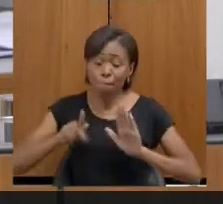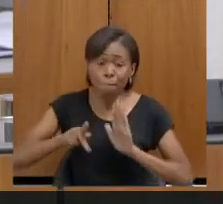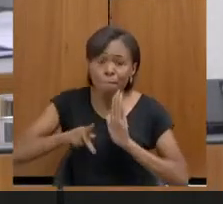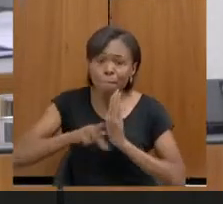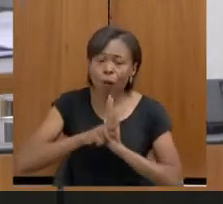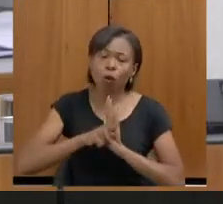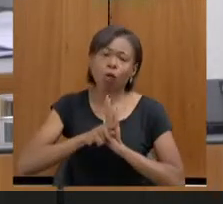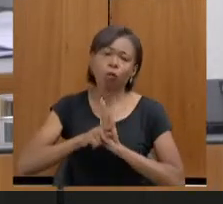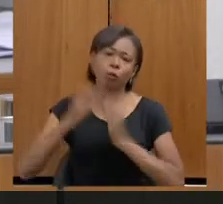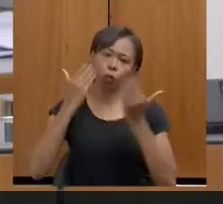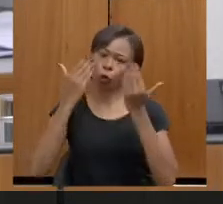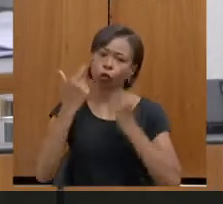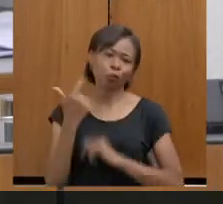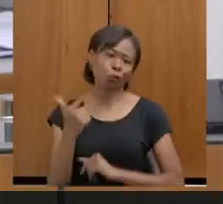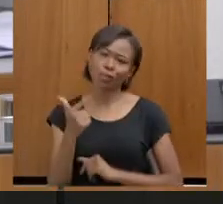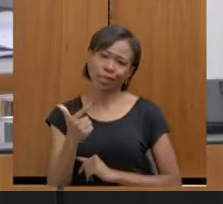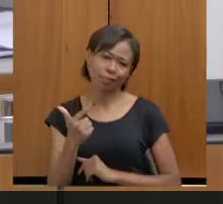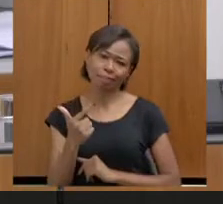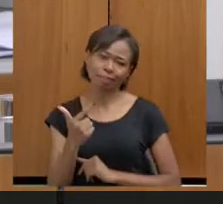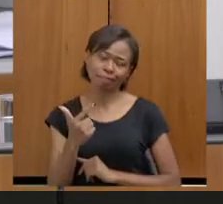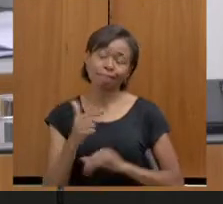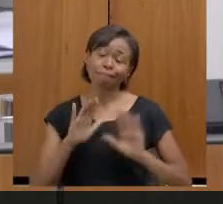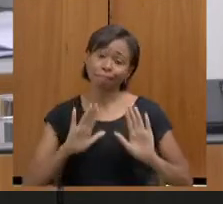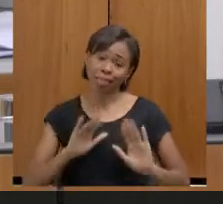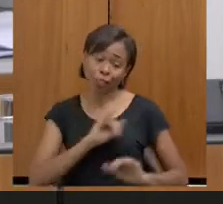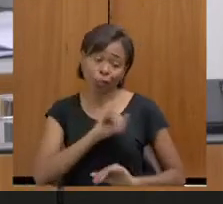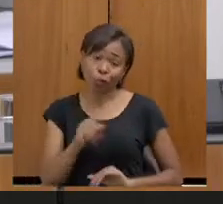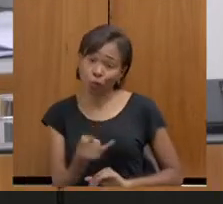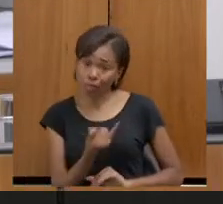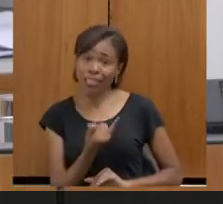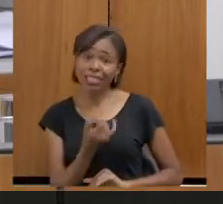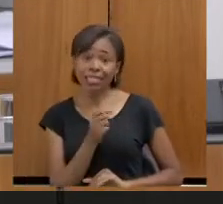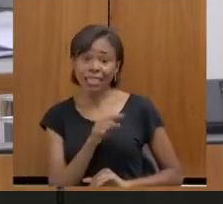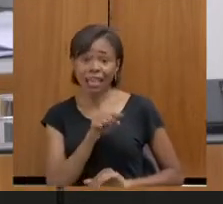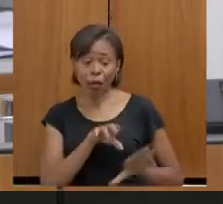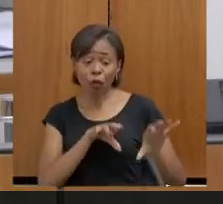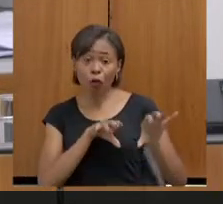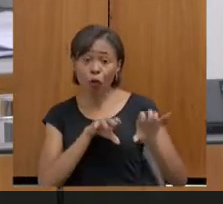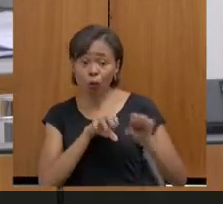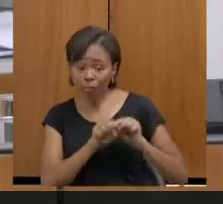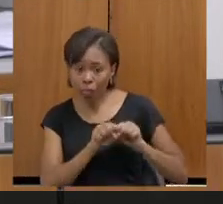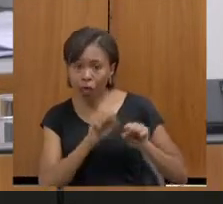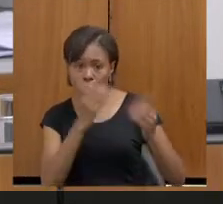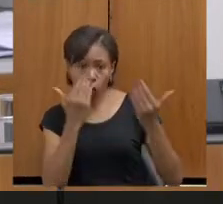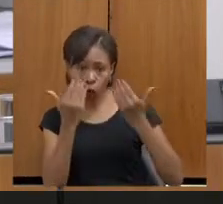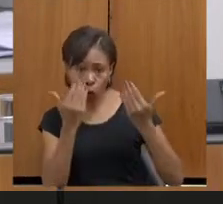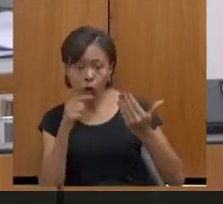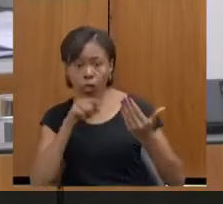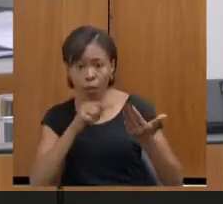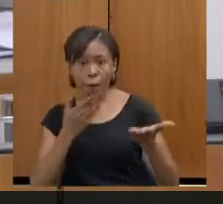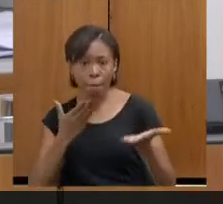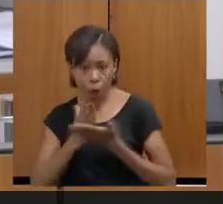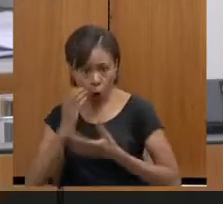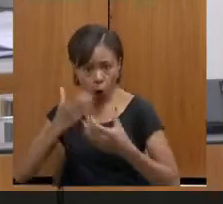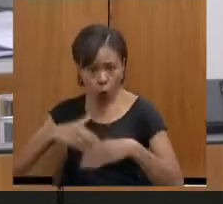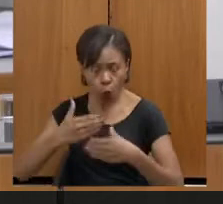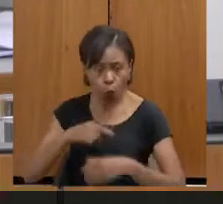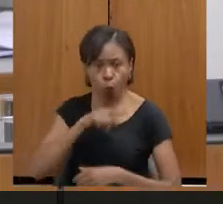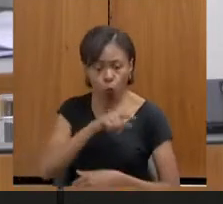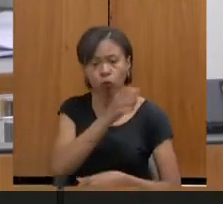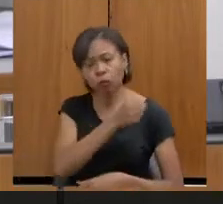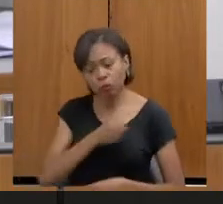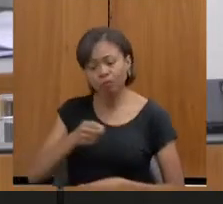deputada? A gente aproveita quando isso acontece, daquele profissional ter essa formação. Mas isso é importante? Sim.